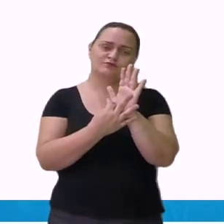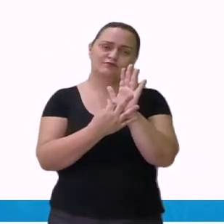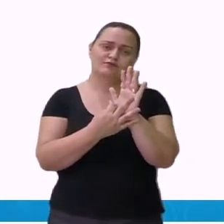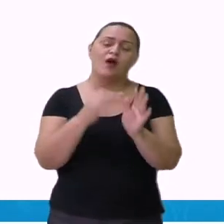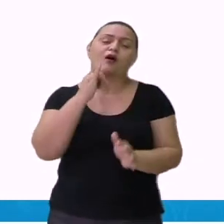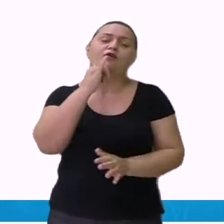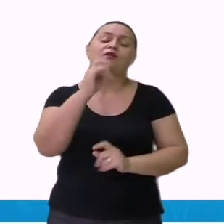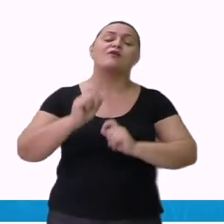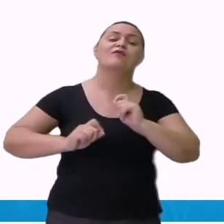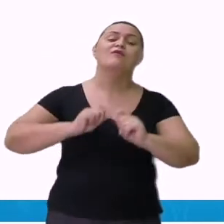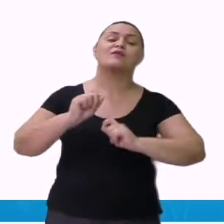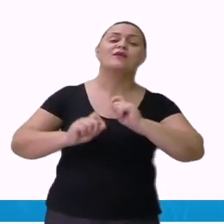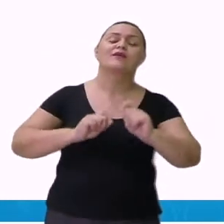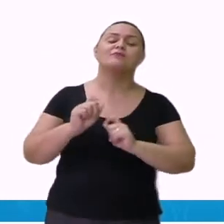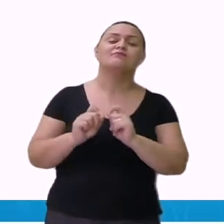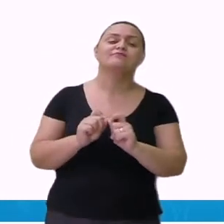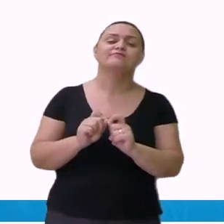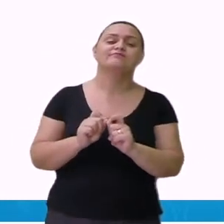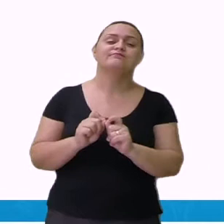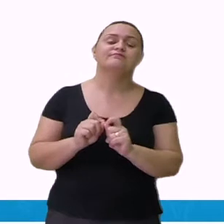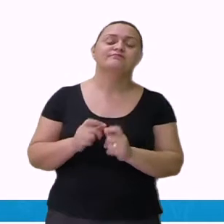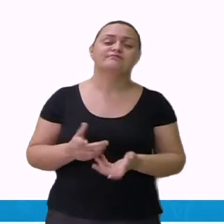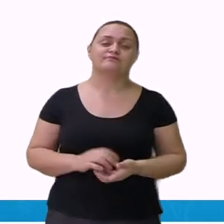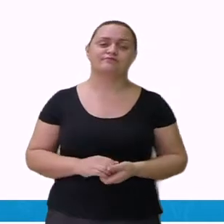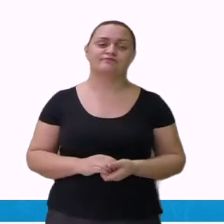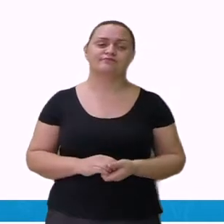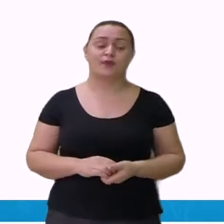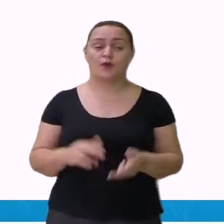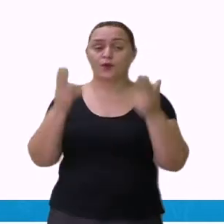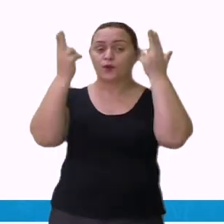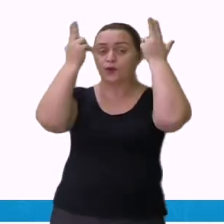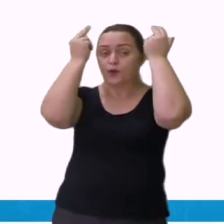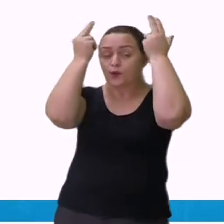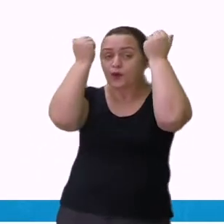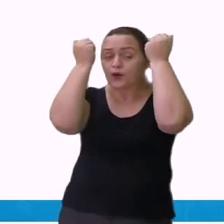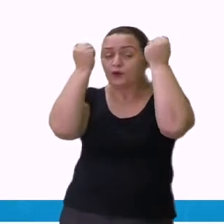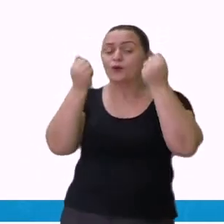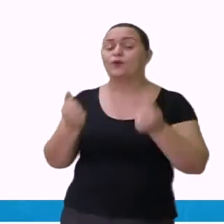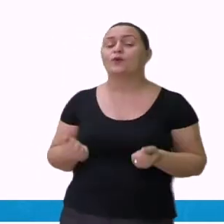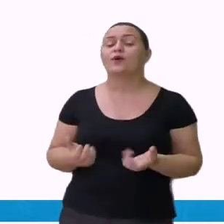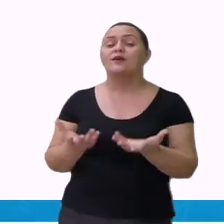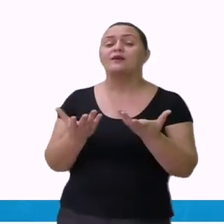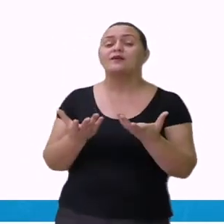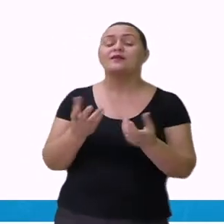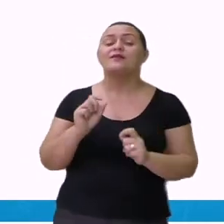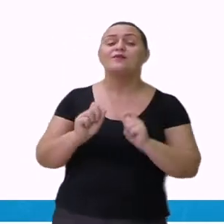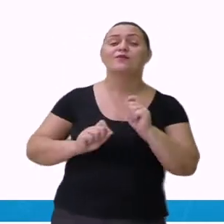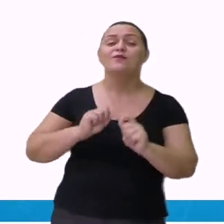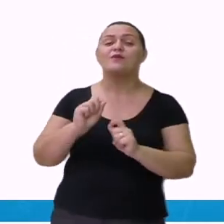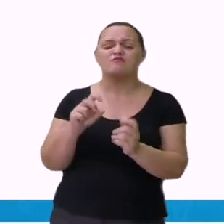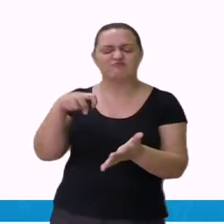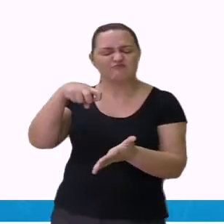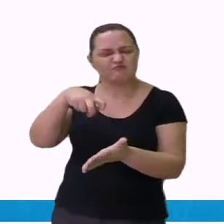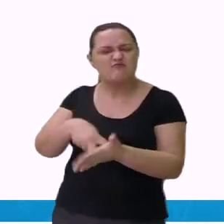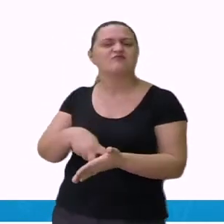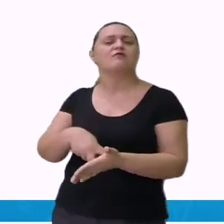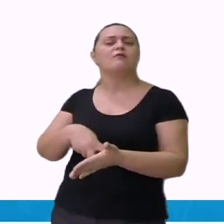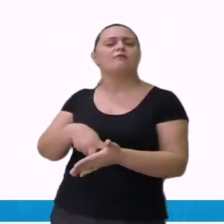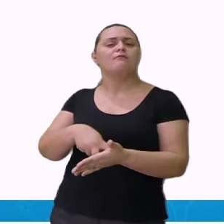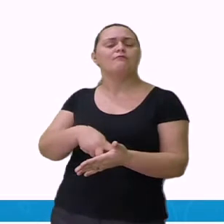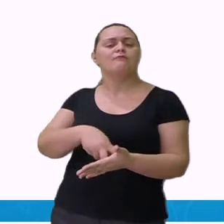em especial? Que o coelho queria castigar a onça.